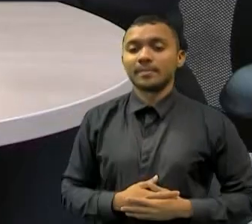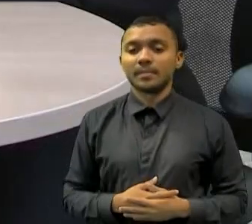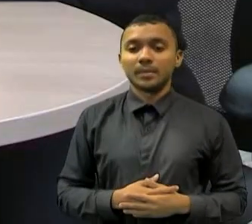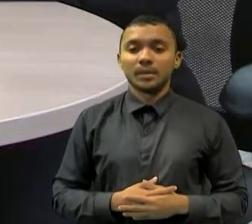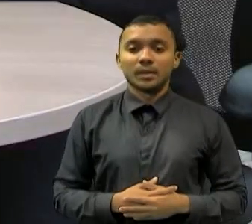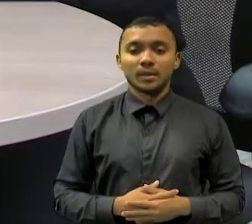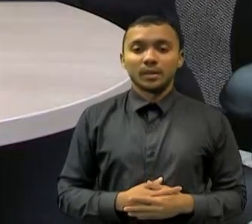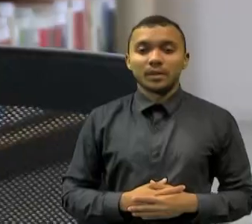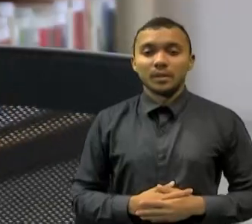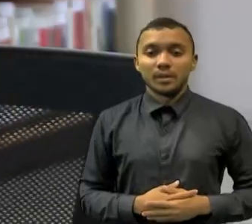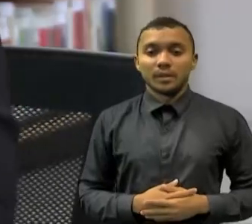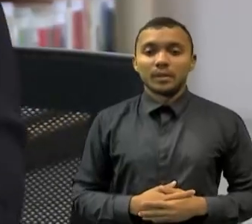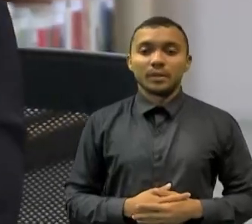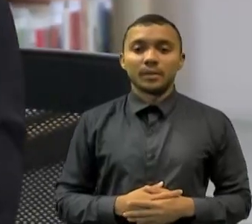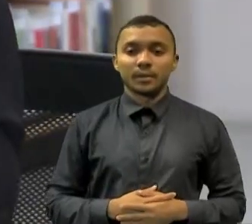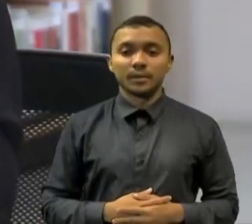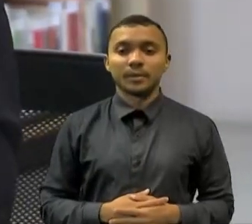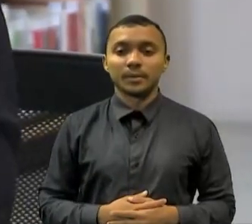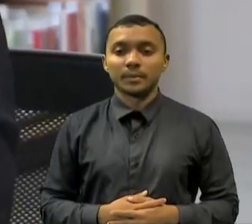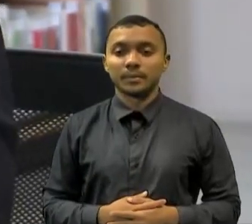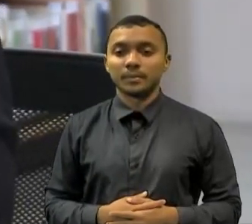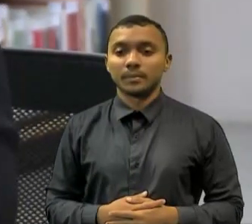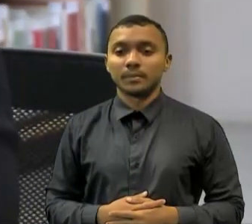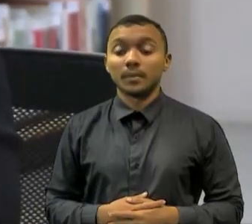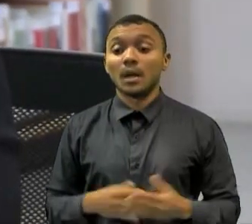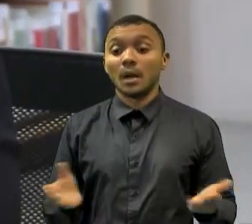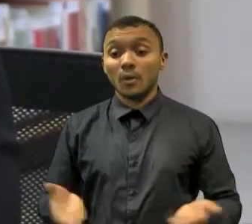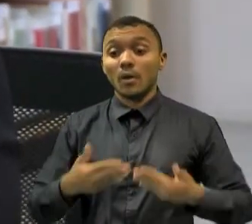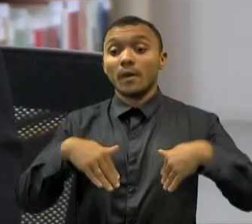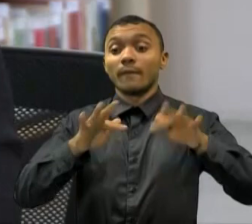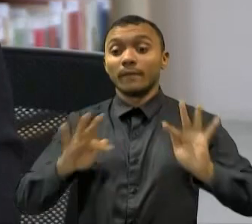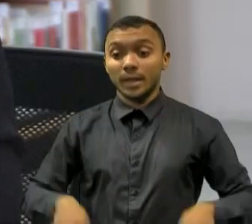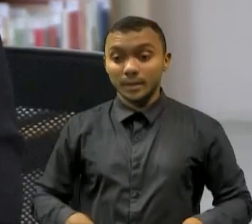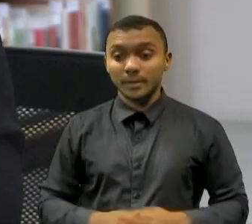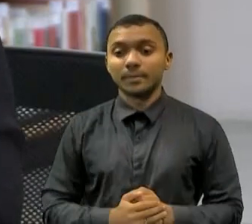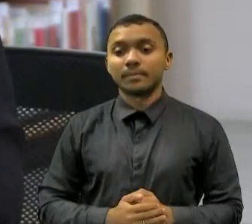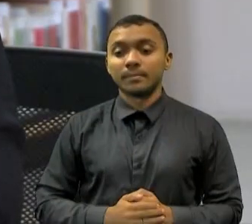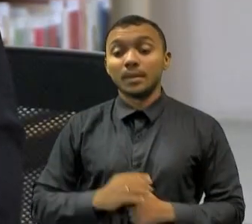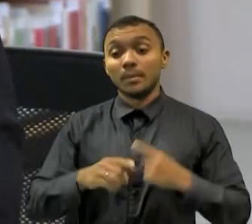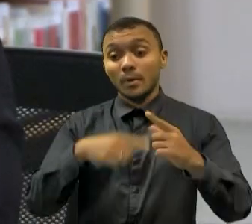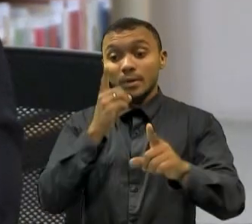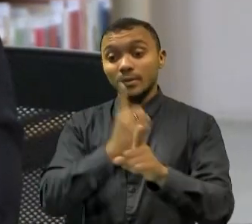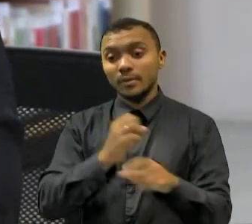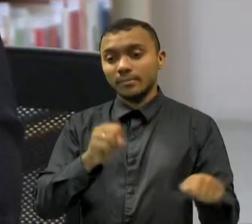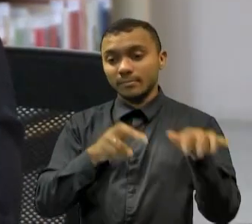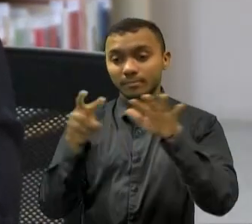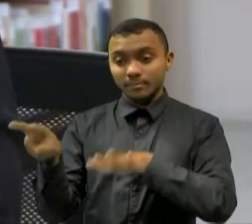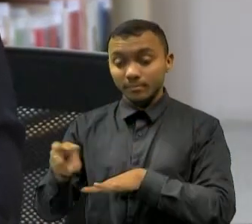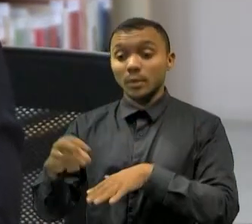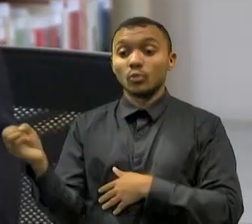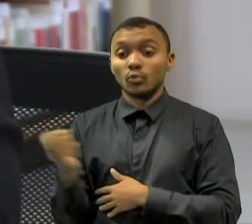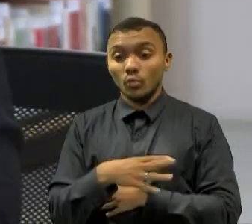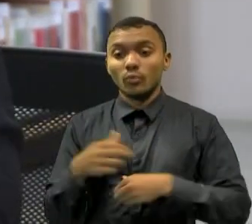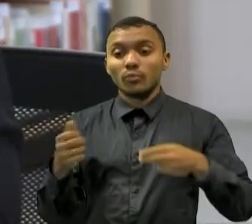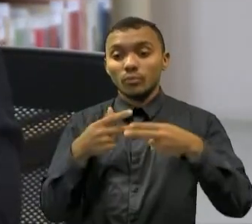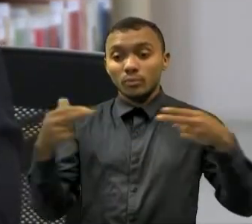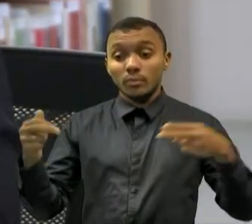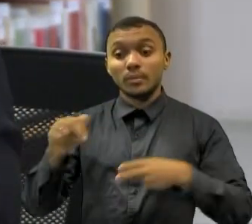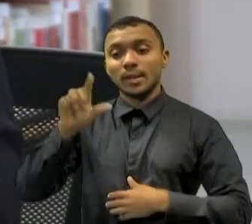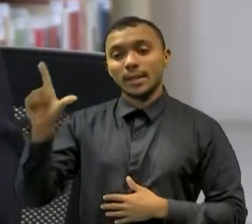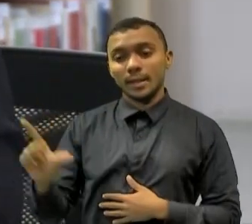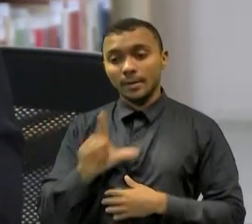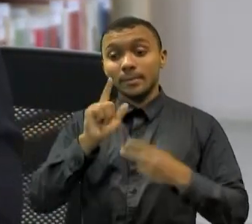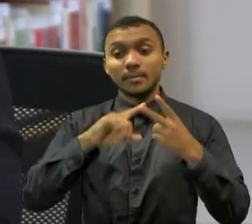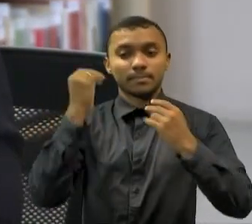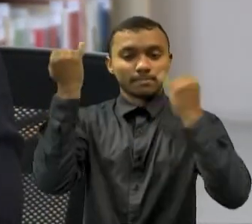certeza, obrigada. E o Cabeceira de hoje fica por aqui. Até a próxima semana com muito mais literatura, informação,